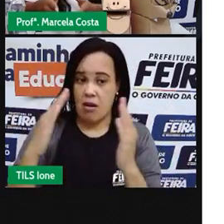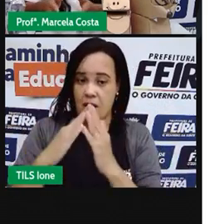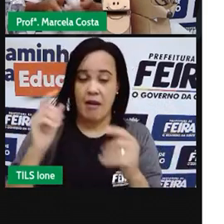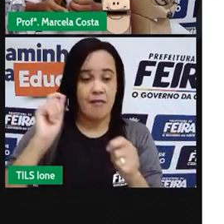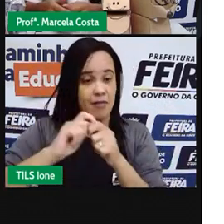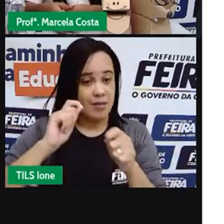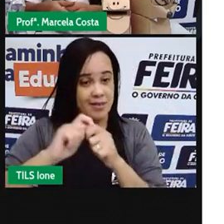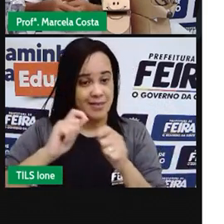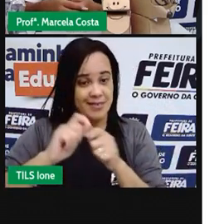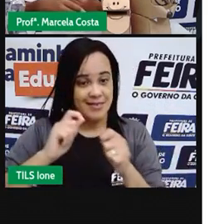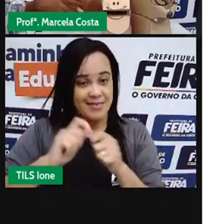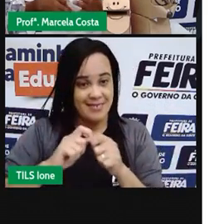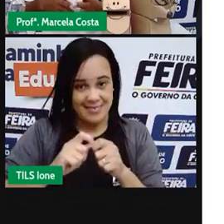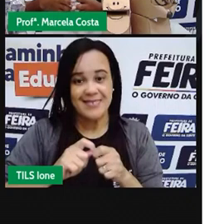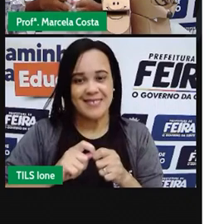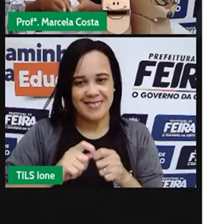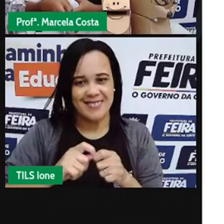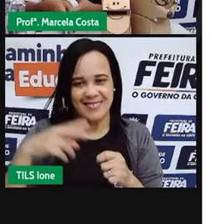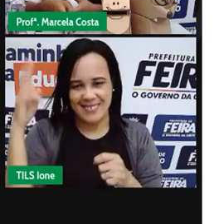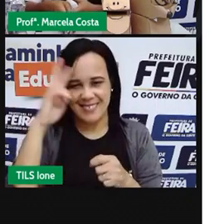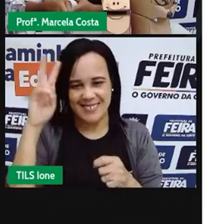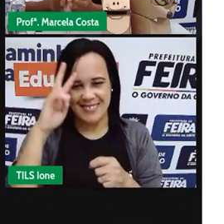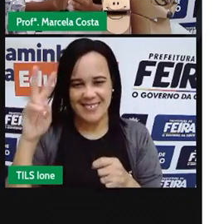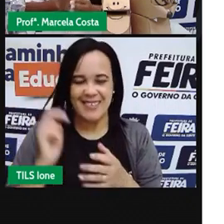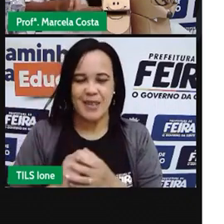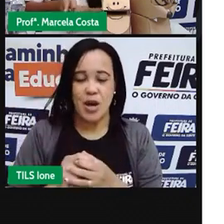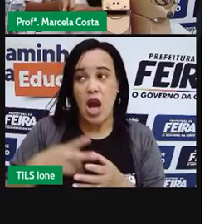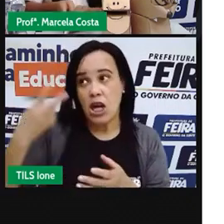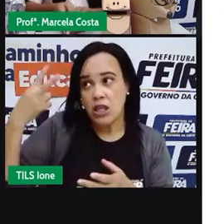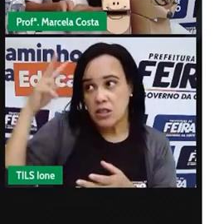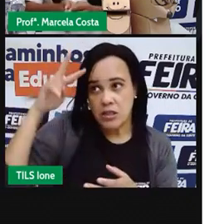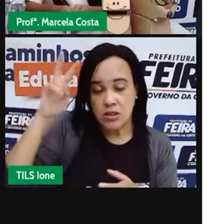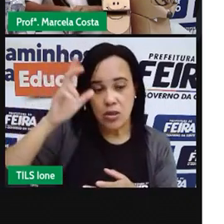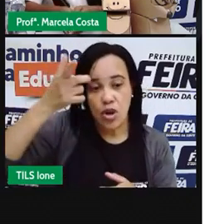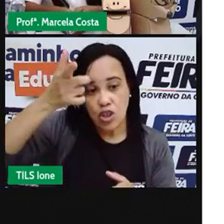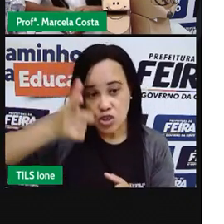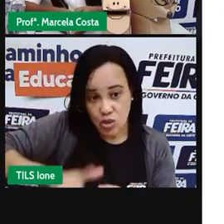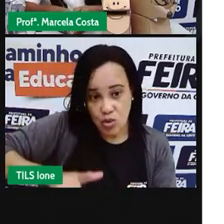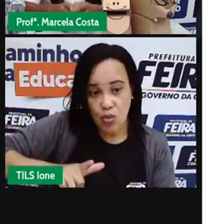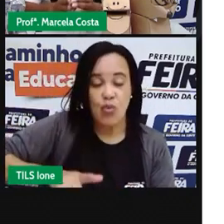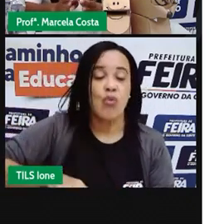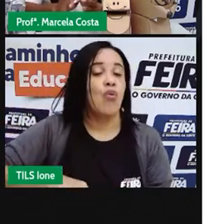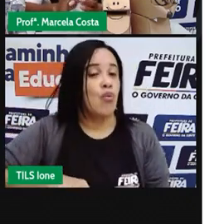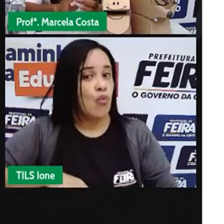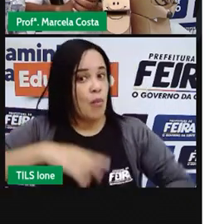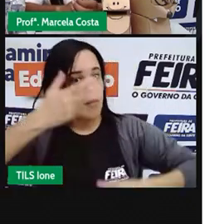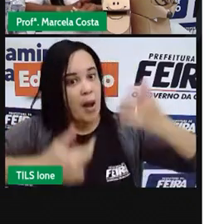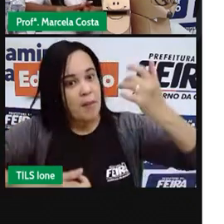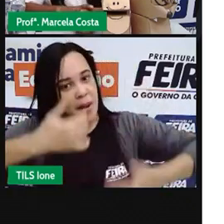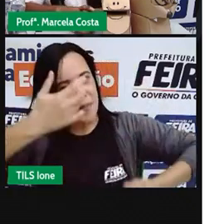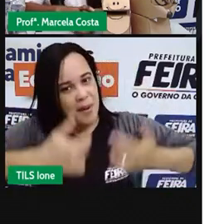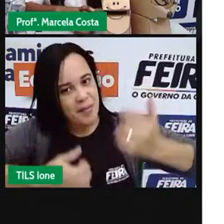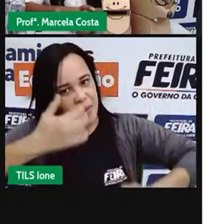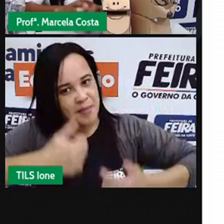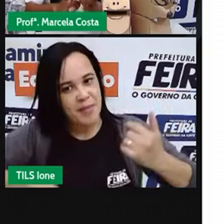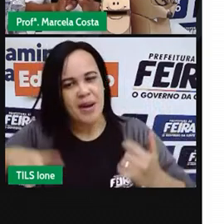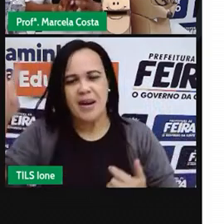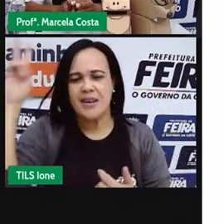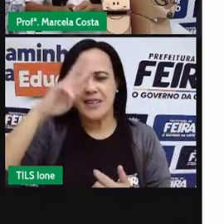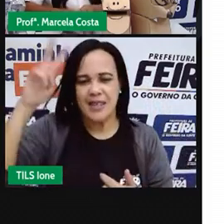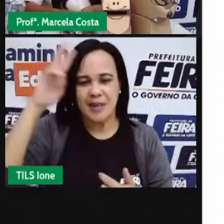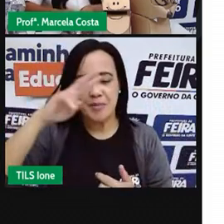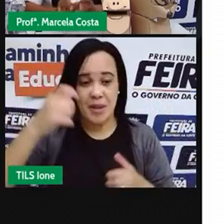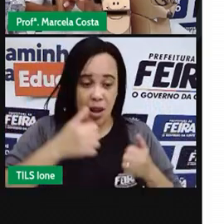Reconte essa história do jeito que você souber, lembrando sempre de se apontar ao que aconteceu no início,